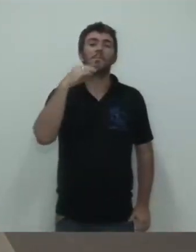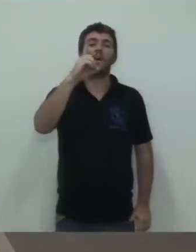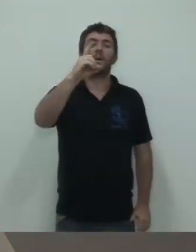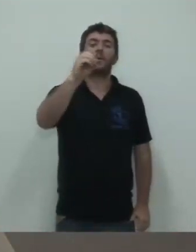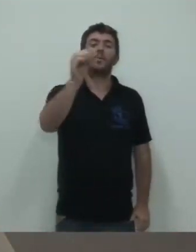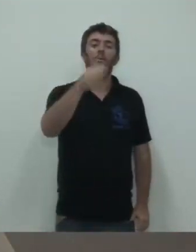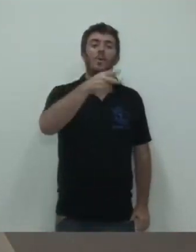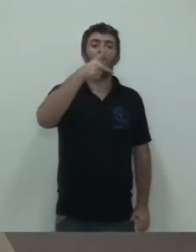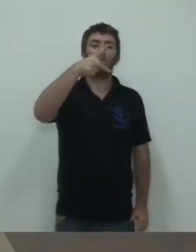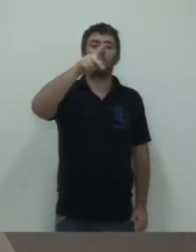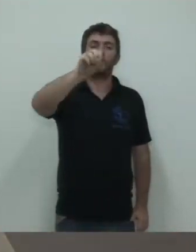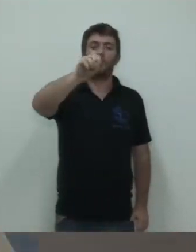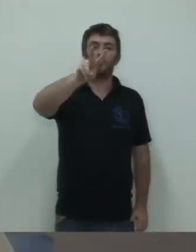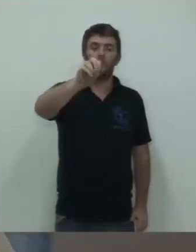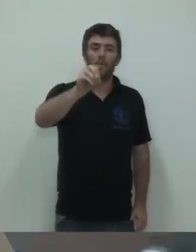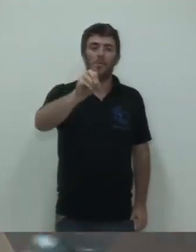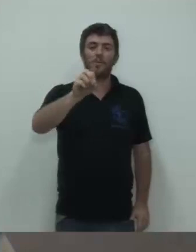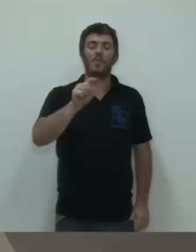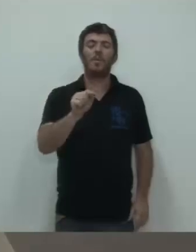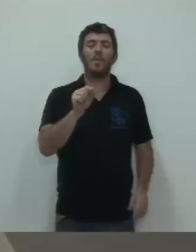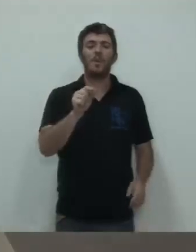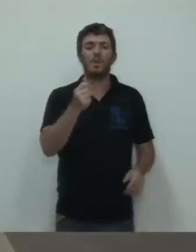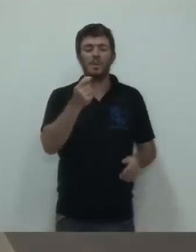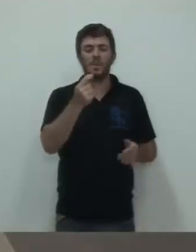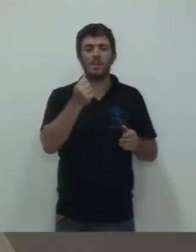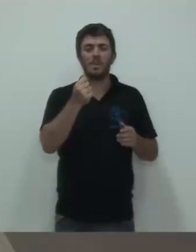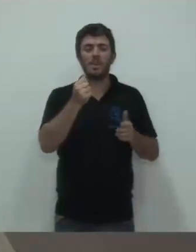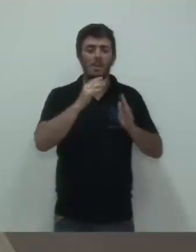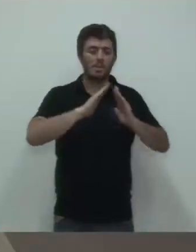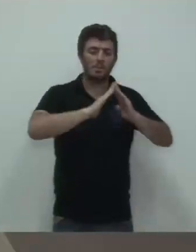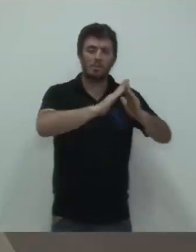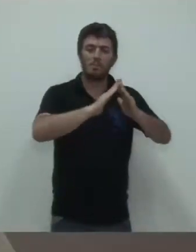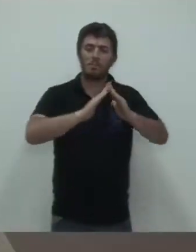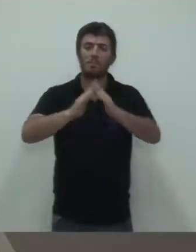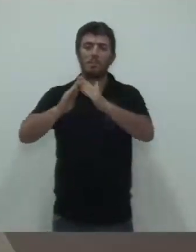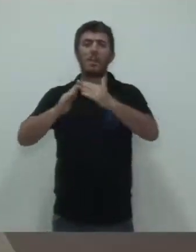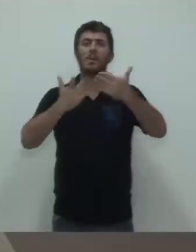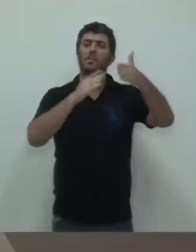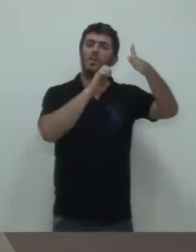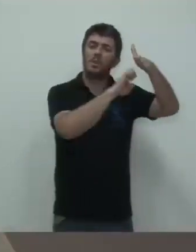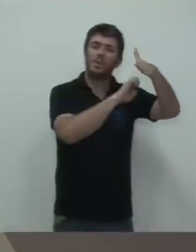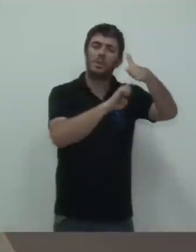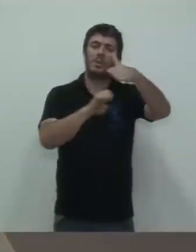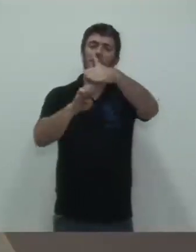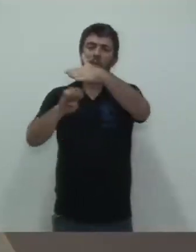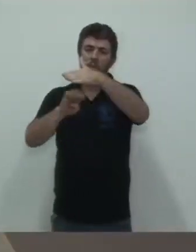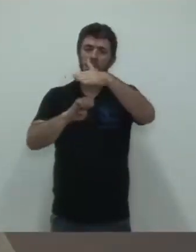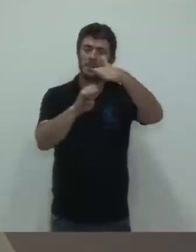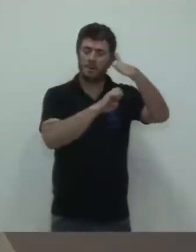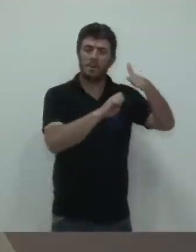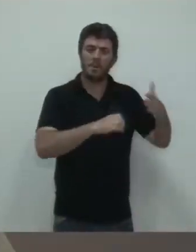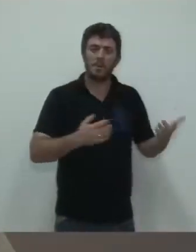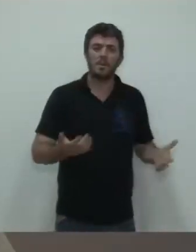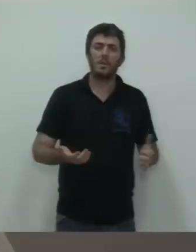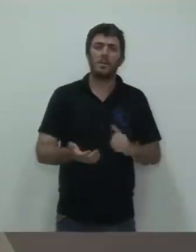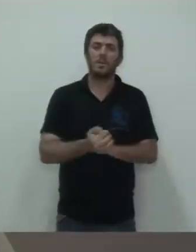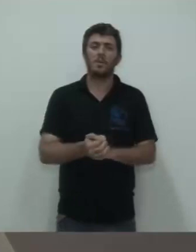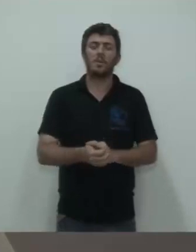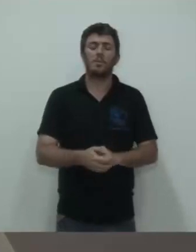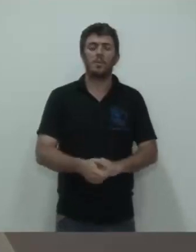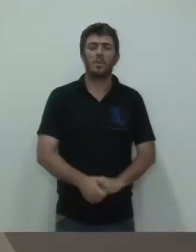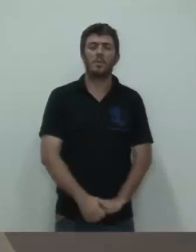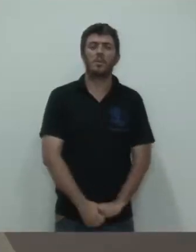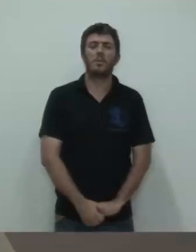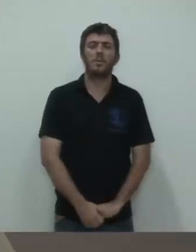microcrédito, sobretudo para os microempresários, realmente, para a MACE, e mesmo que não tiver formalizado, é possível